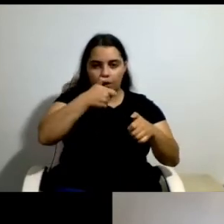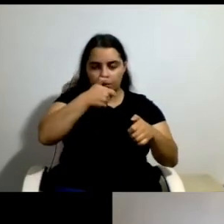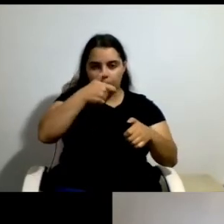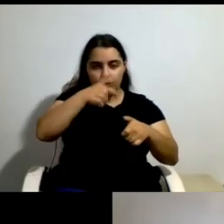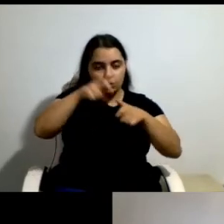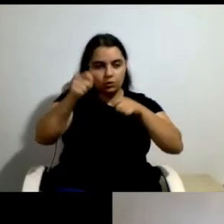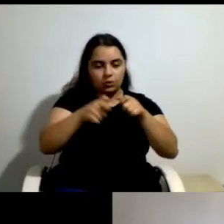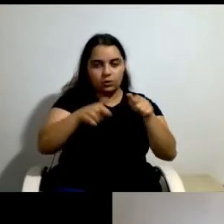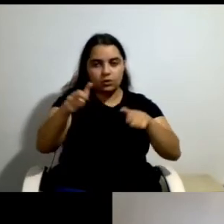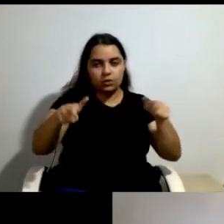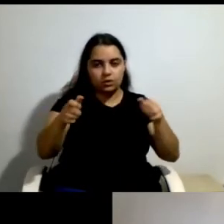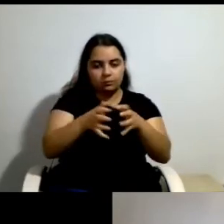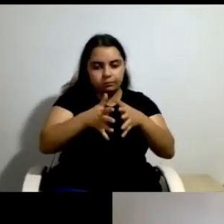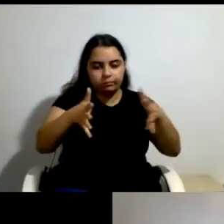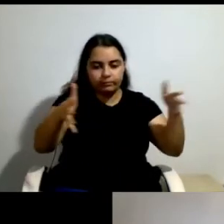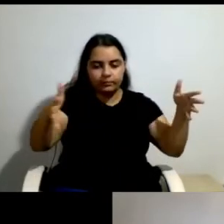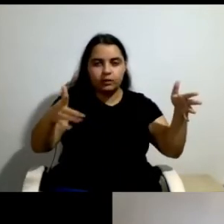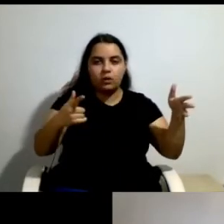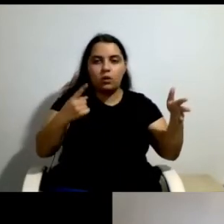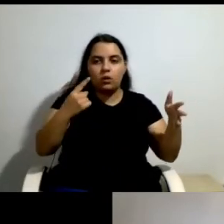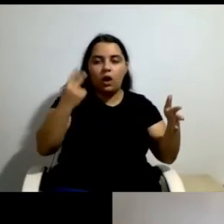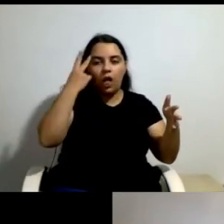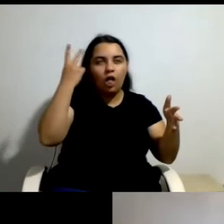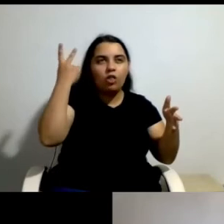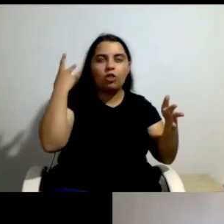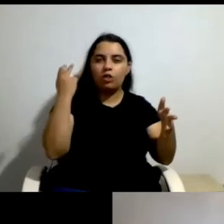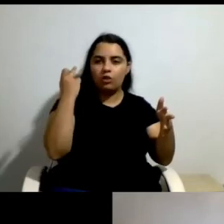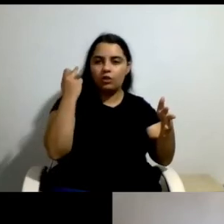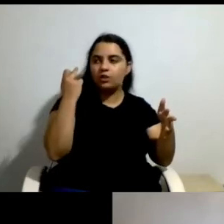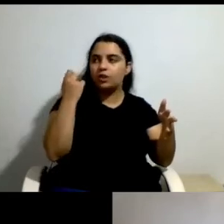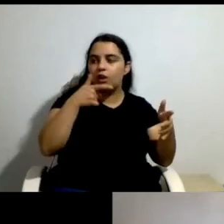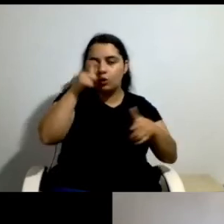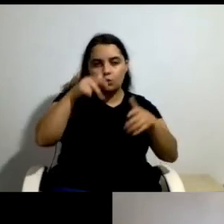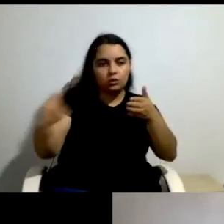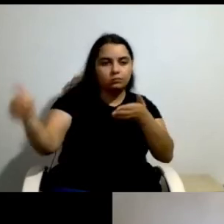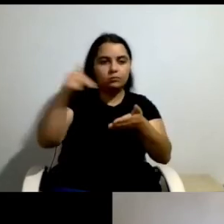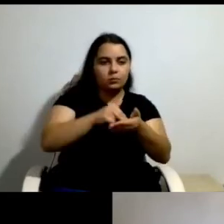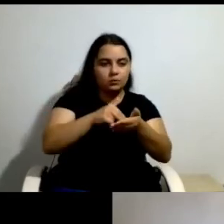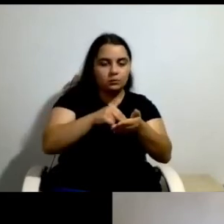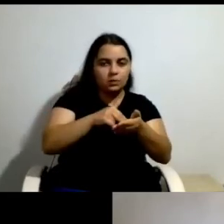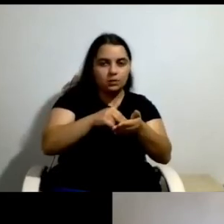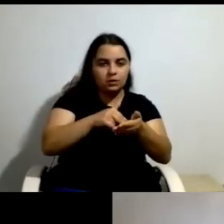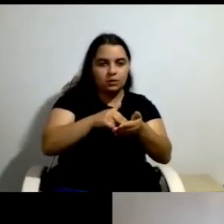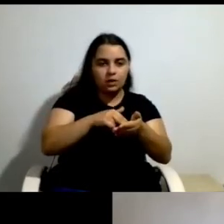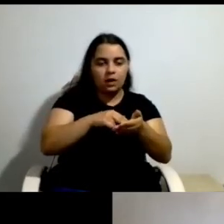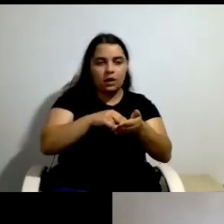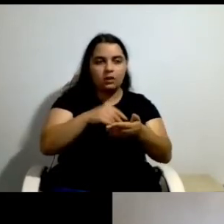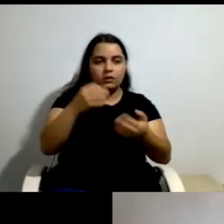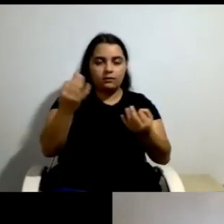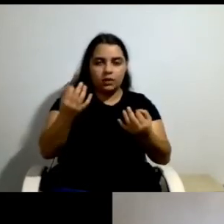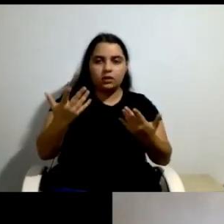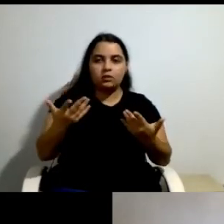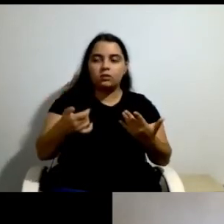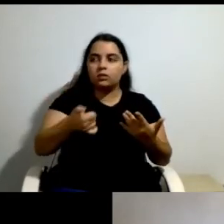no colóquio que teve lugar de forma presencial, é com um gosto que simpo aqui a casa cheia.